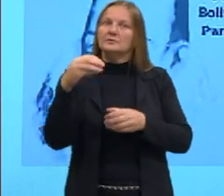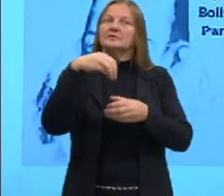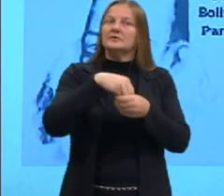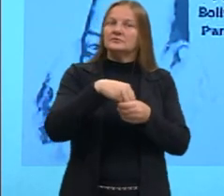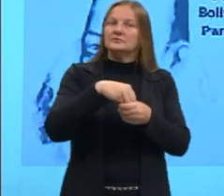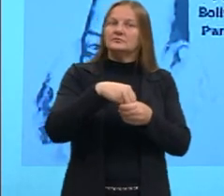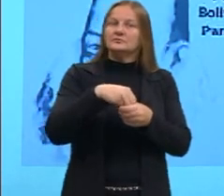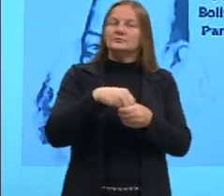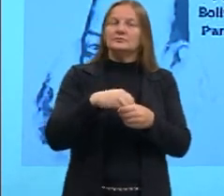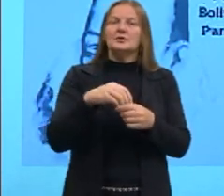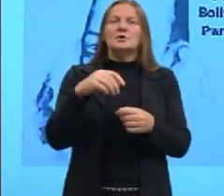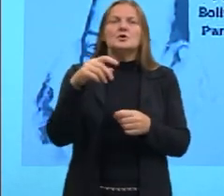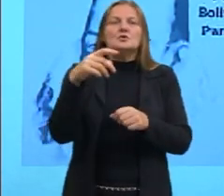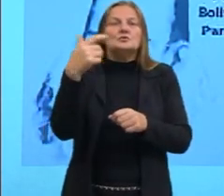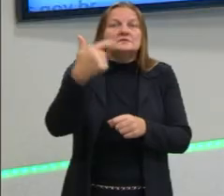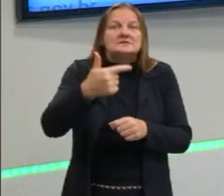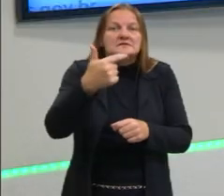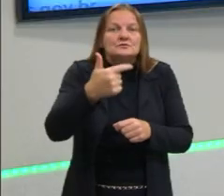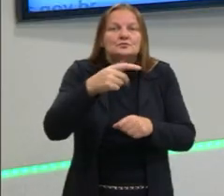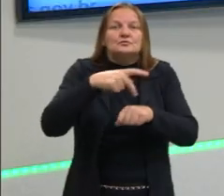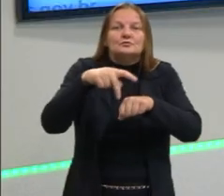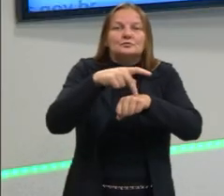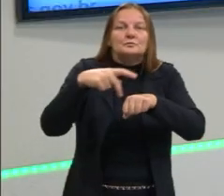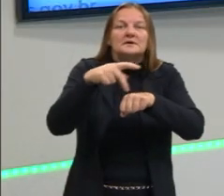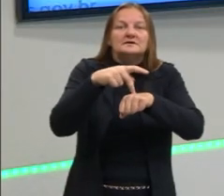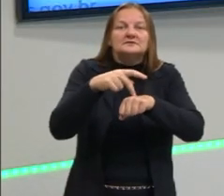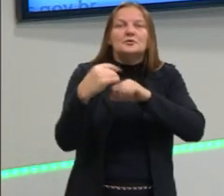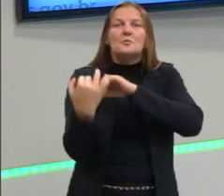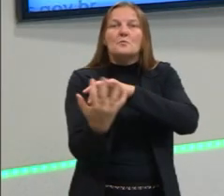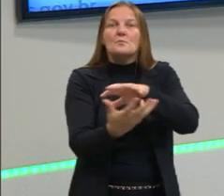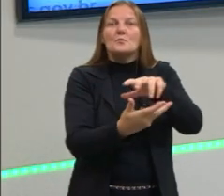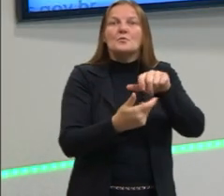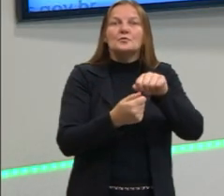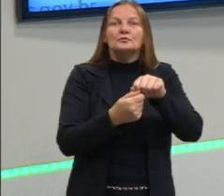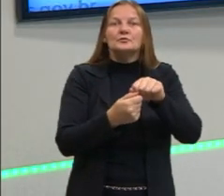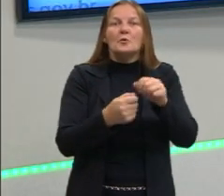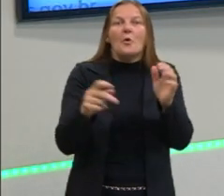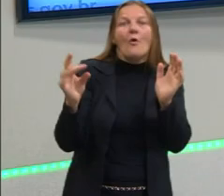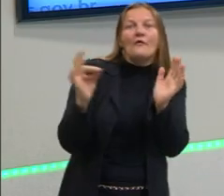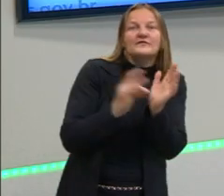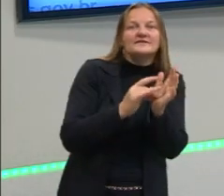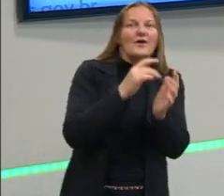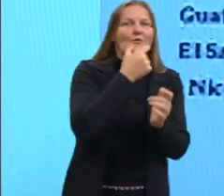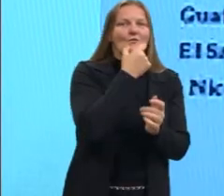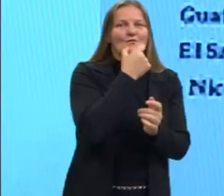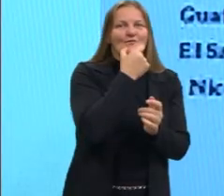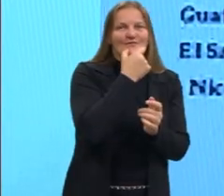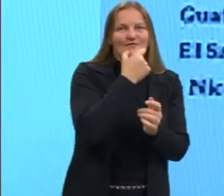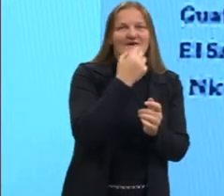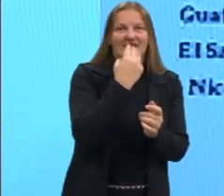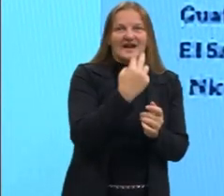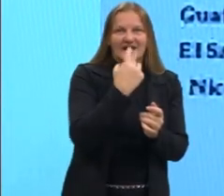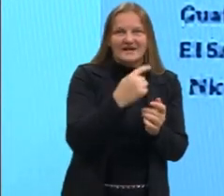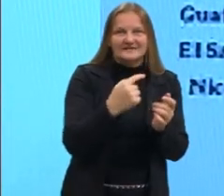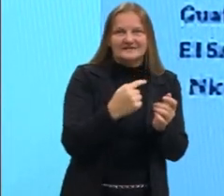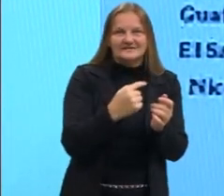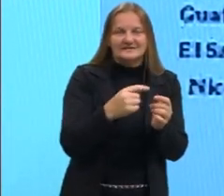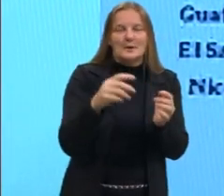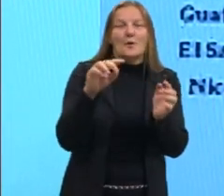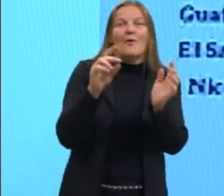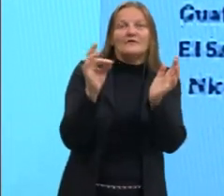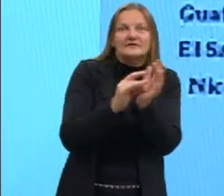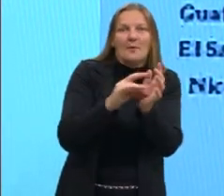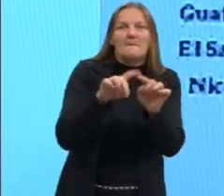o segundo país do mundo que tem mais falantes de língua espanhola e não é o idioma oficial dos Estados Unidos. Lá é o inglês.